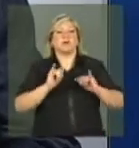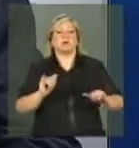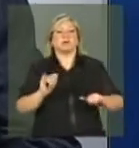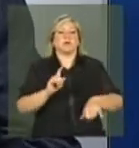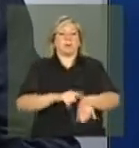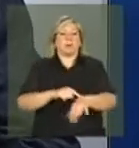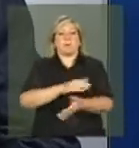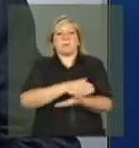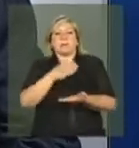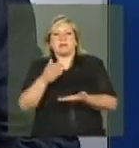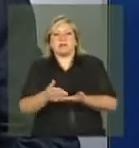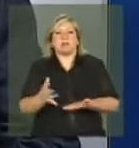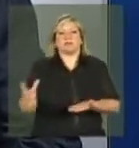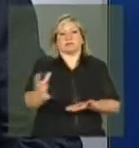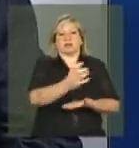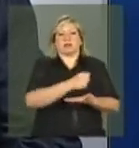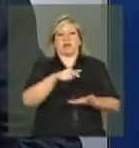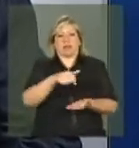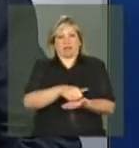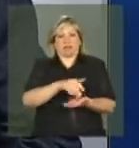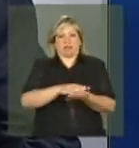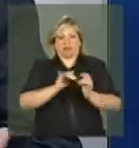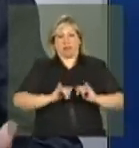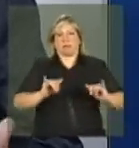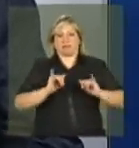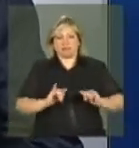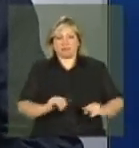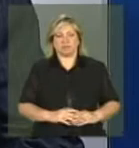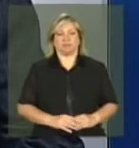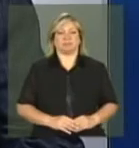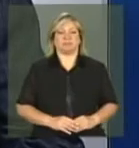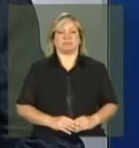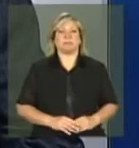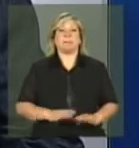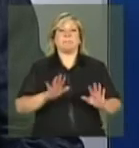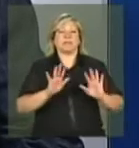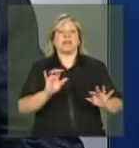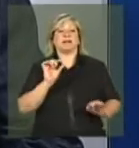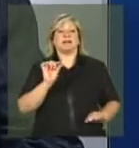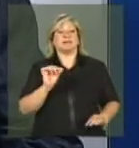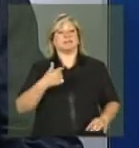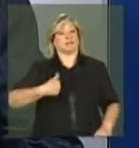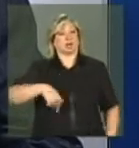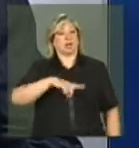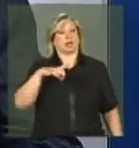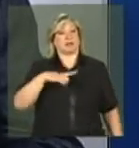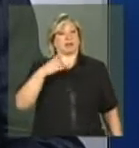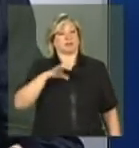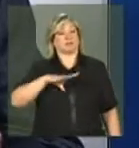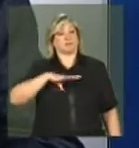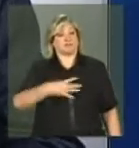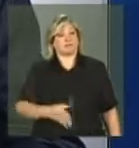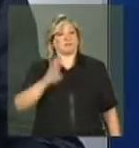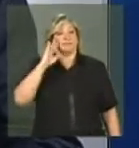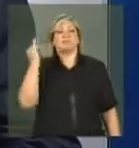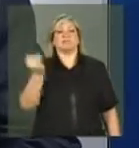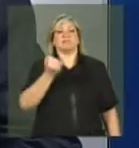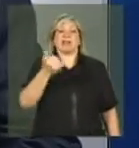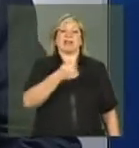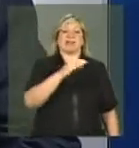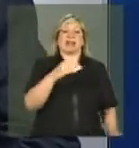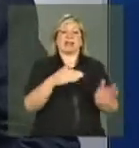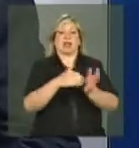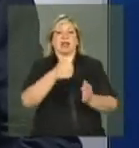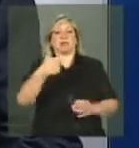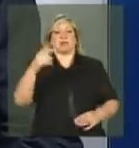regulares da coleta. Então, é claro que nós temos um desafio significativo, os não localizados, de 10% a 12%,